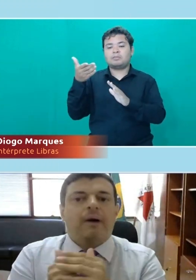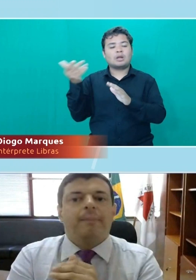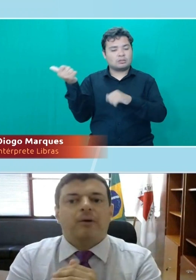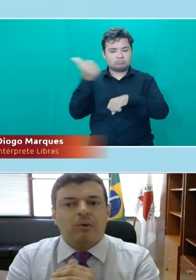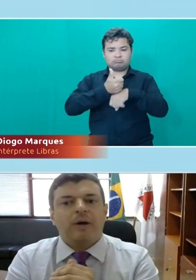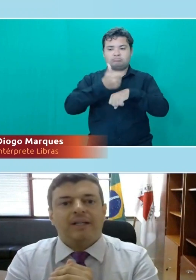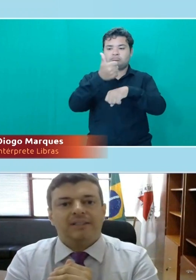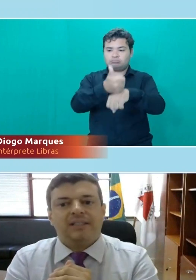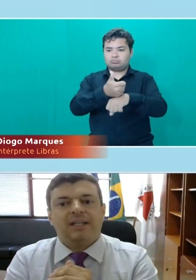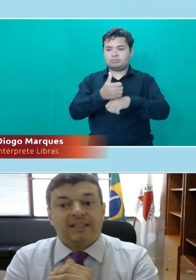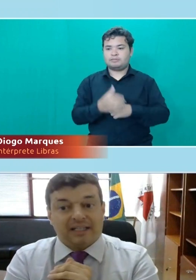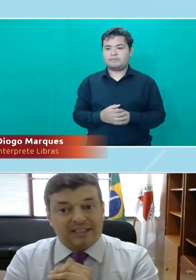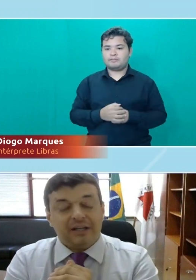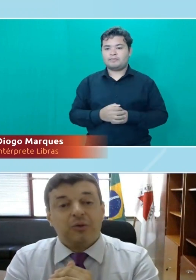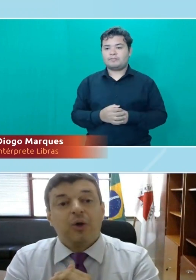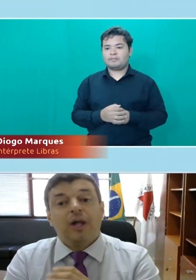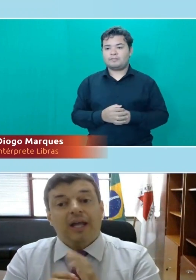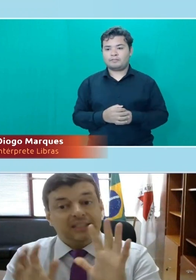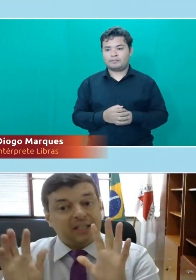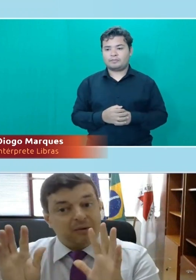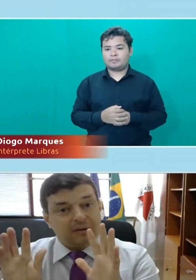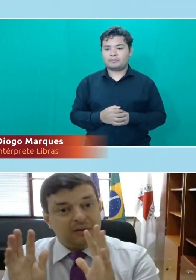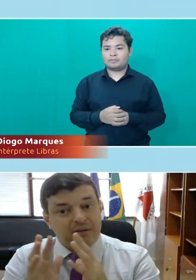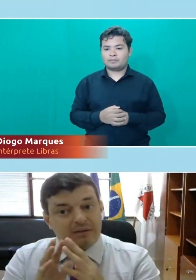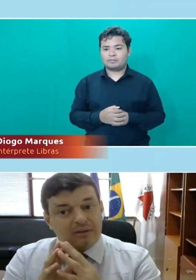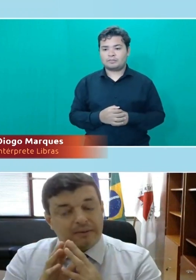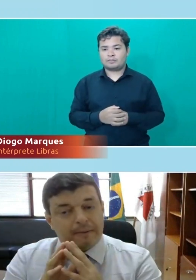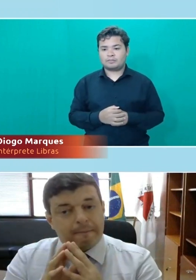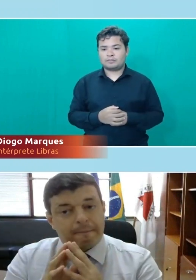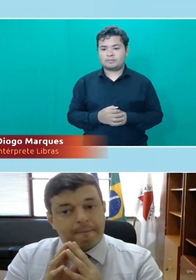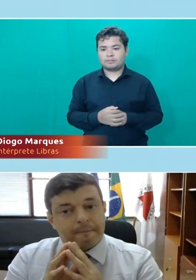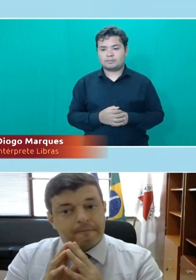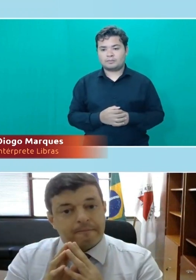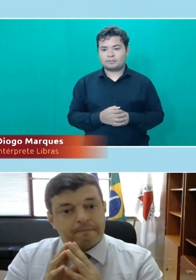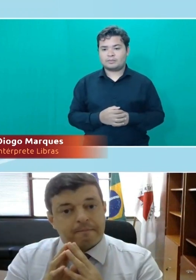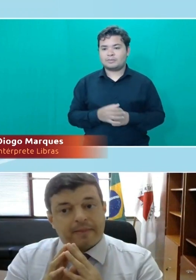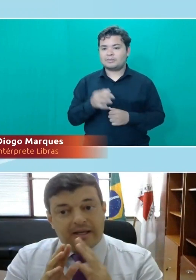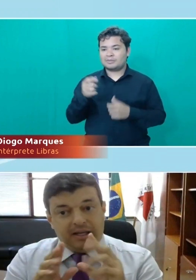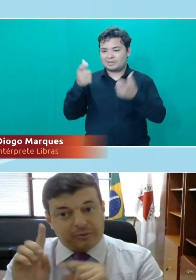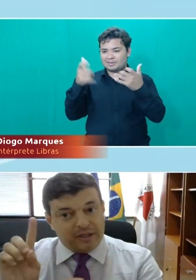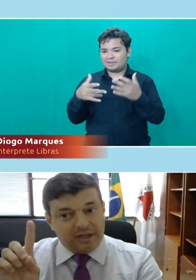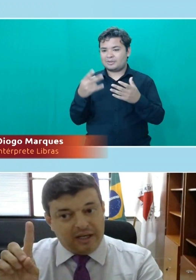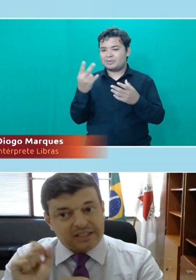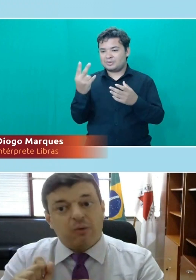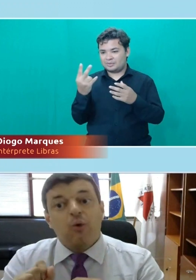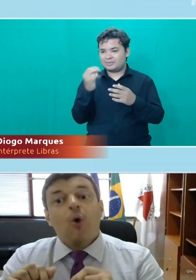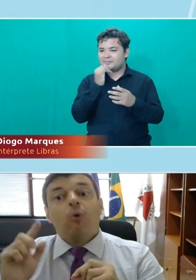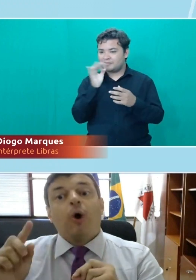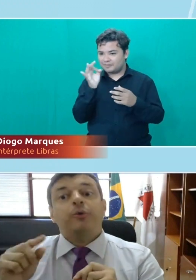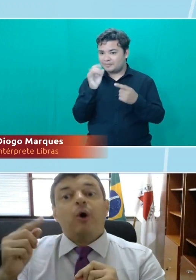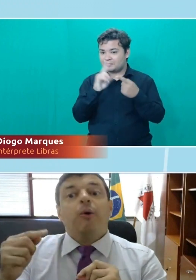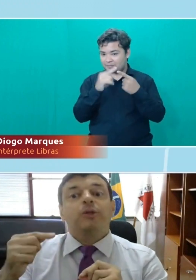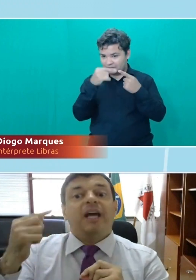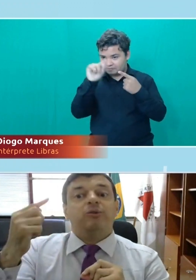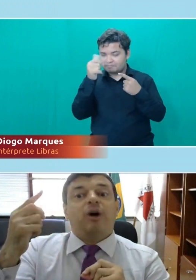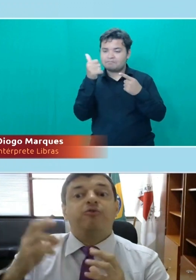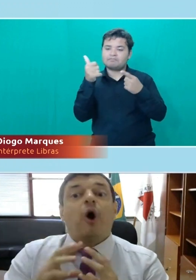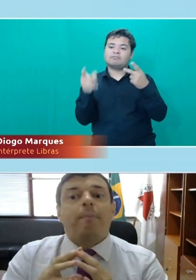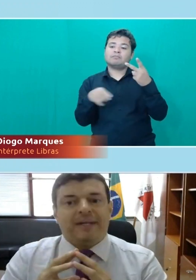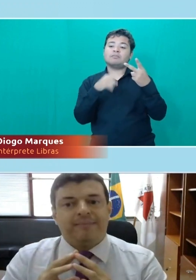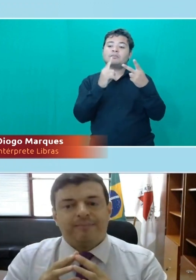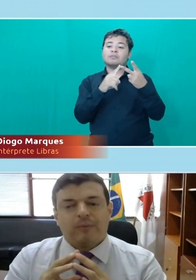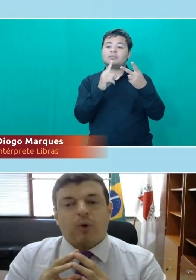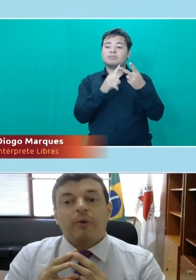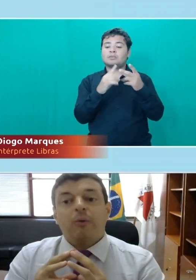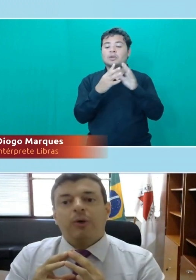outros, eu chamo a ampla concorrência. Está certo? O disse que ia citar dois exemplos, não professor? Qual que é o outro? Esse é um. O outro é o modelo da